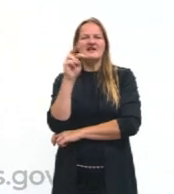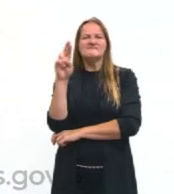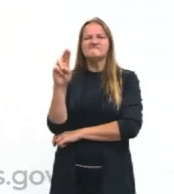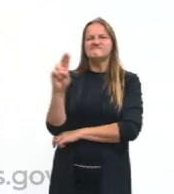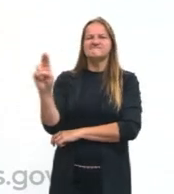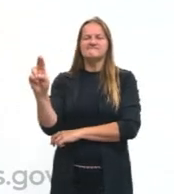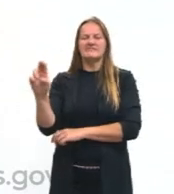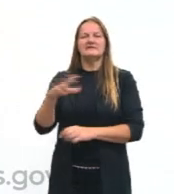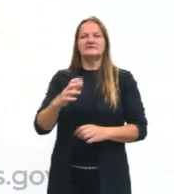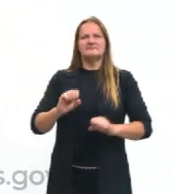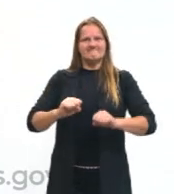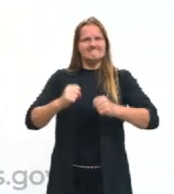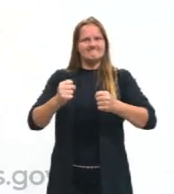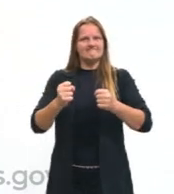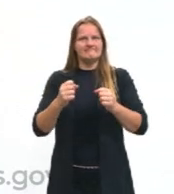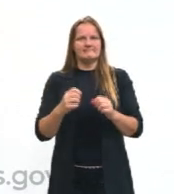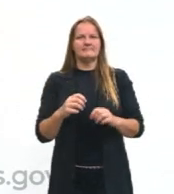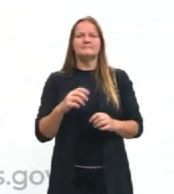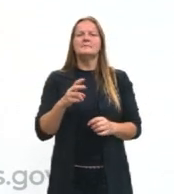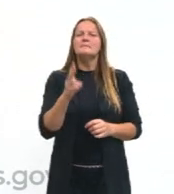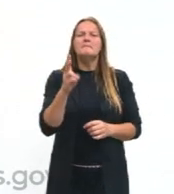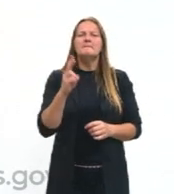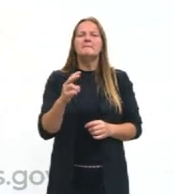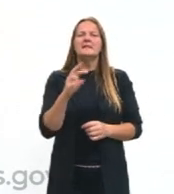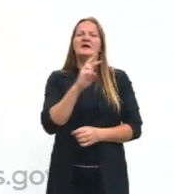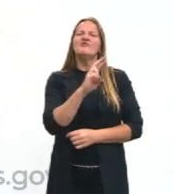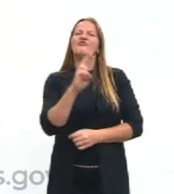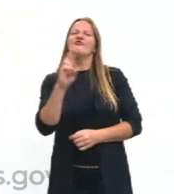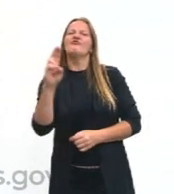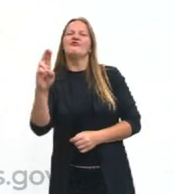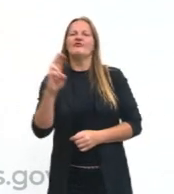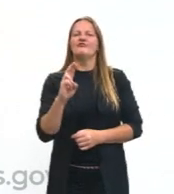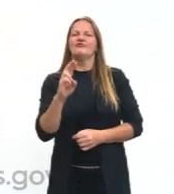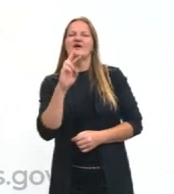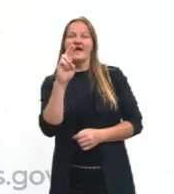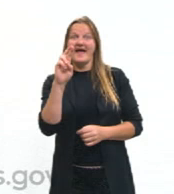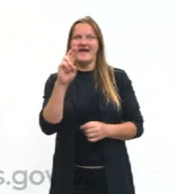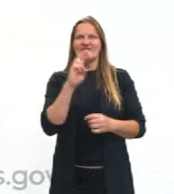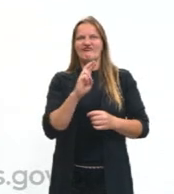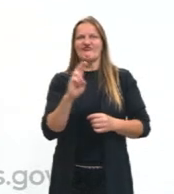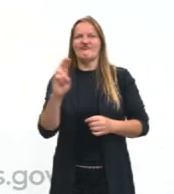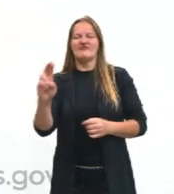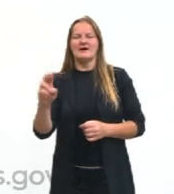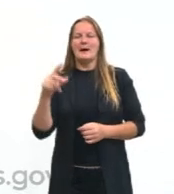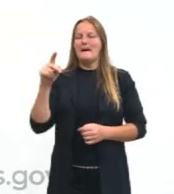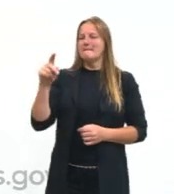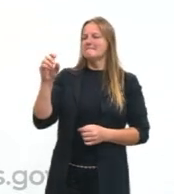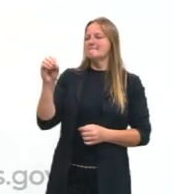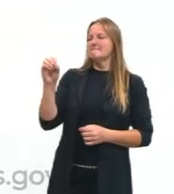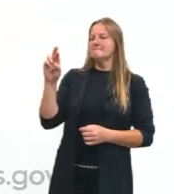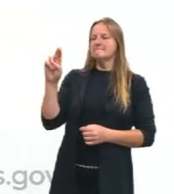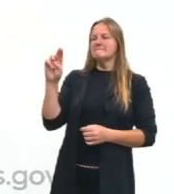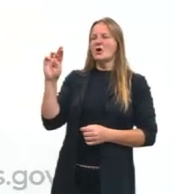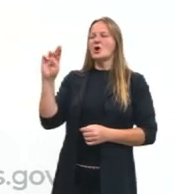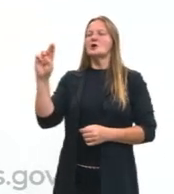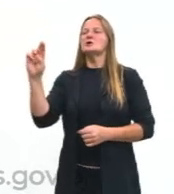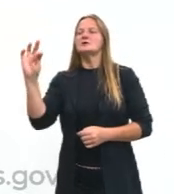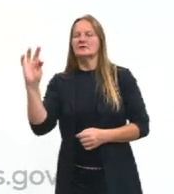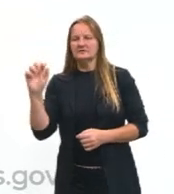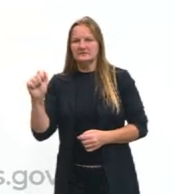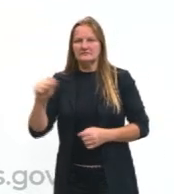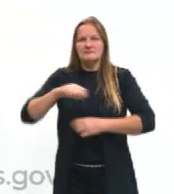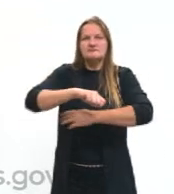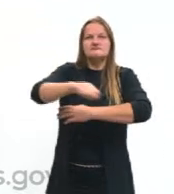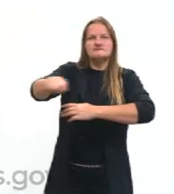intenso que parece valer por dois ou três, como importa ou carne.